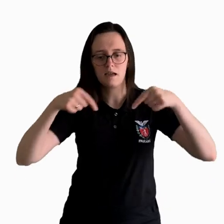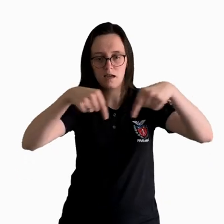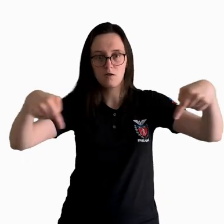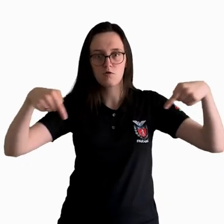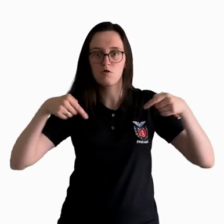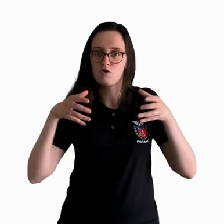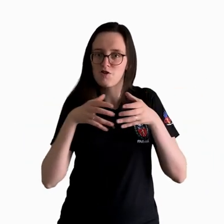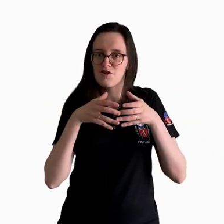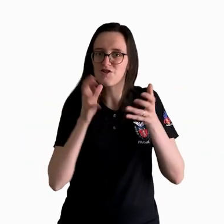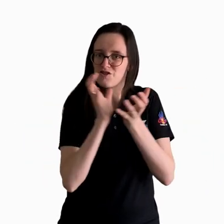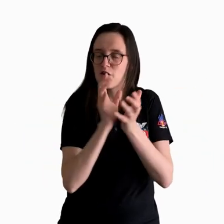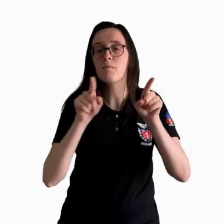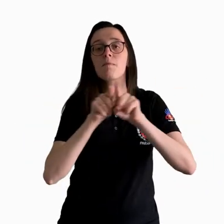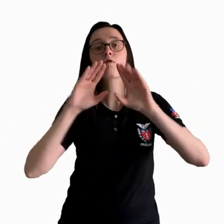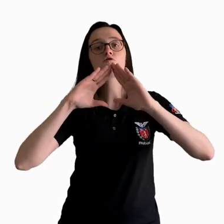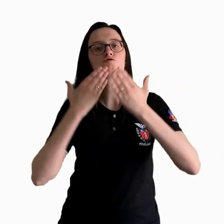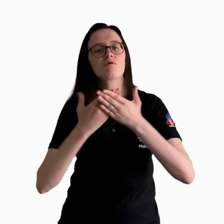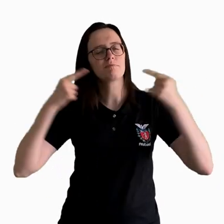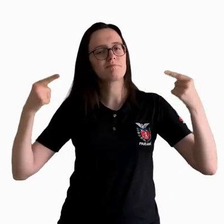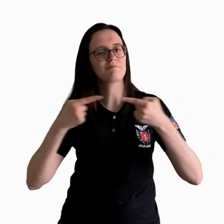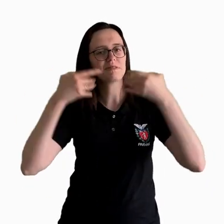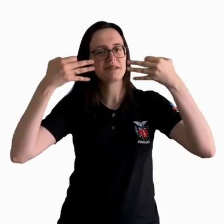turma e escolas corretas.